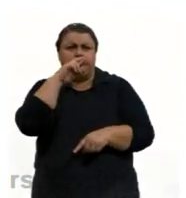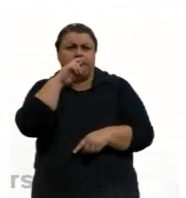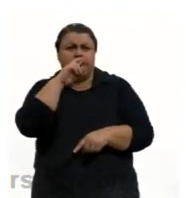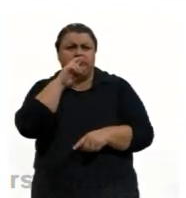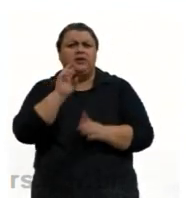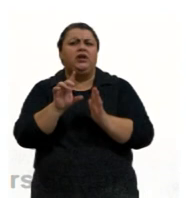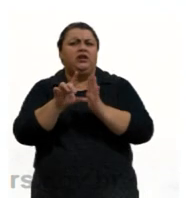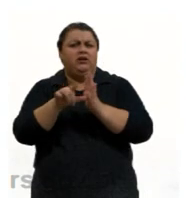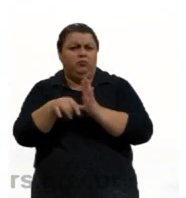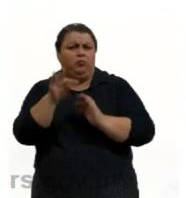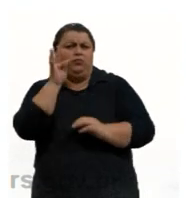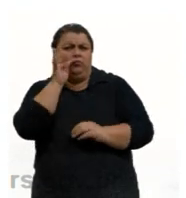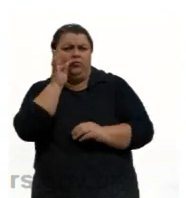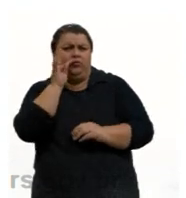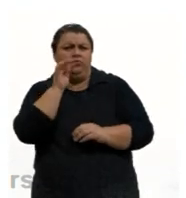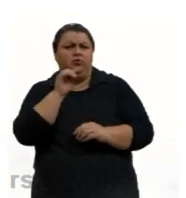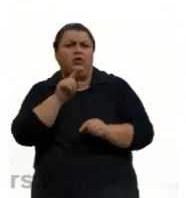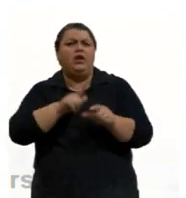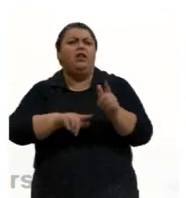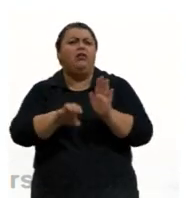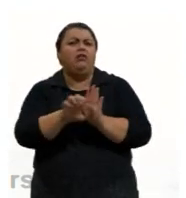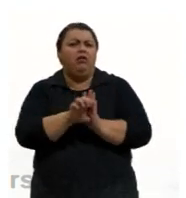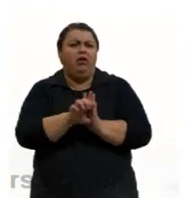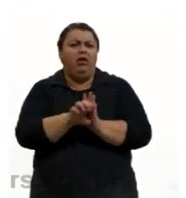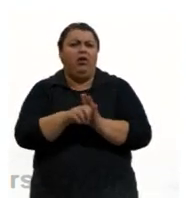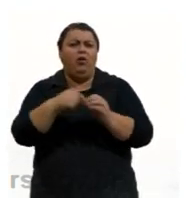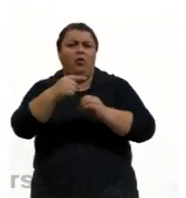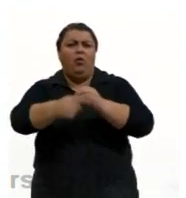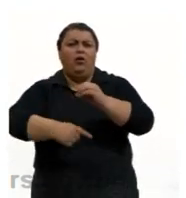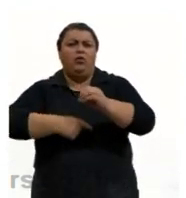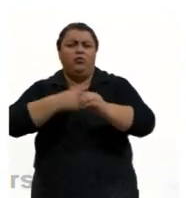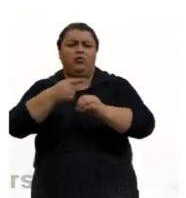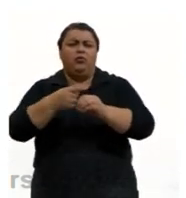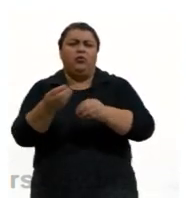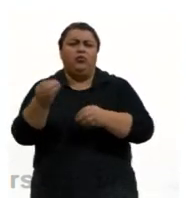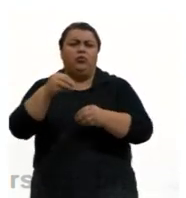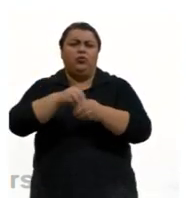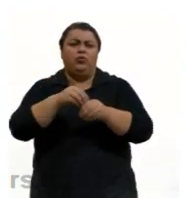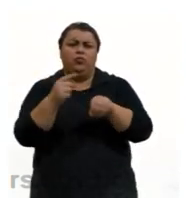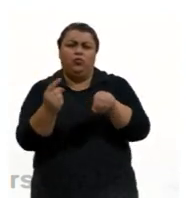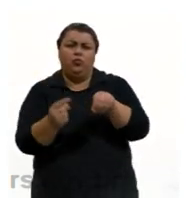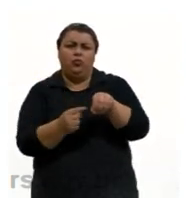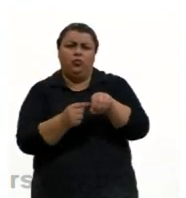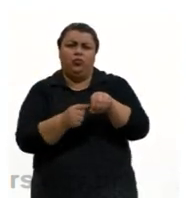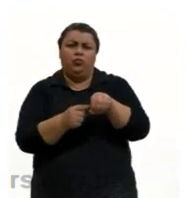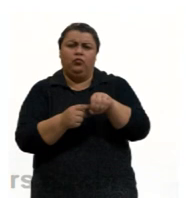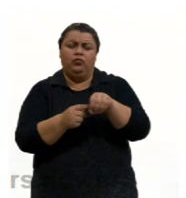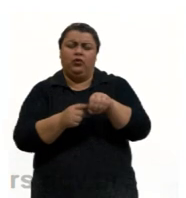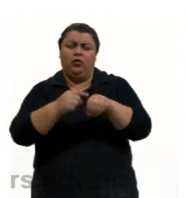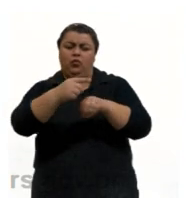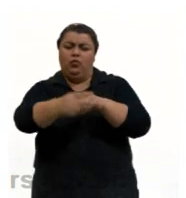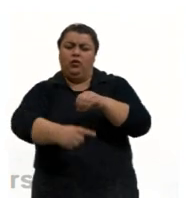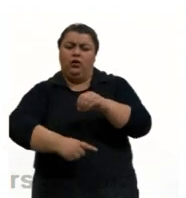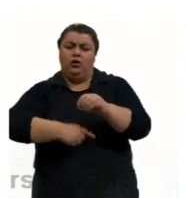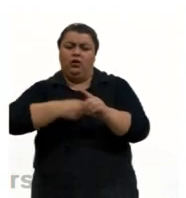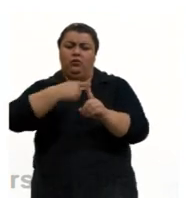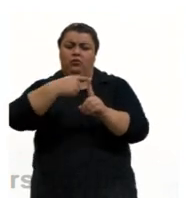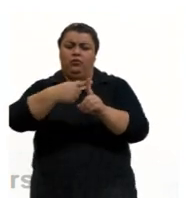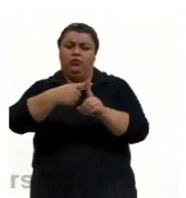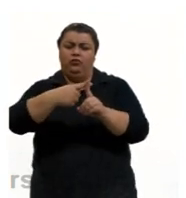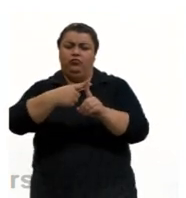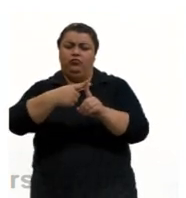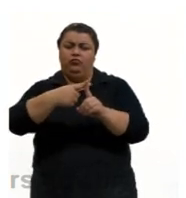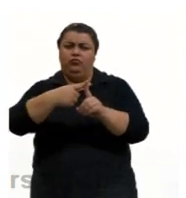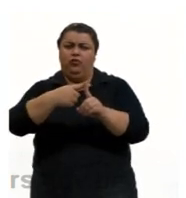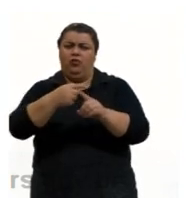depois do Thomson. E, por fim, o átomo possuir um núcleo com carga positiva e uma eletrosfera.